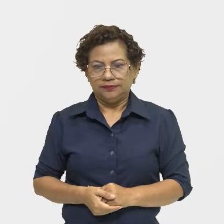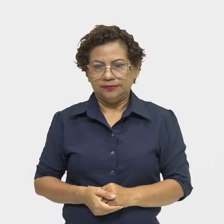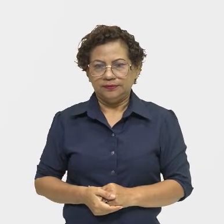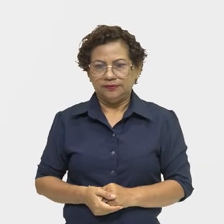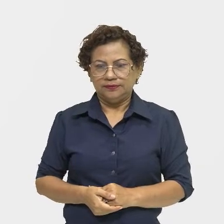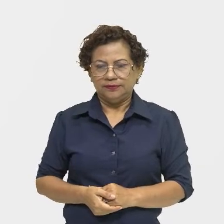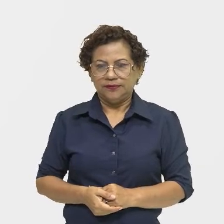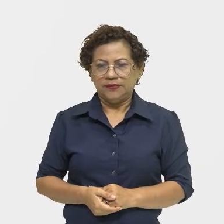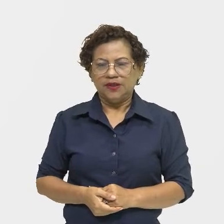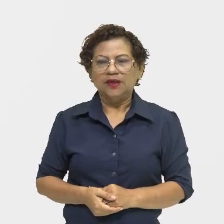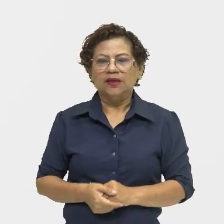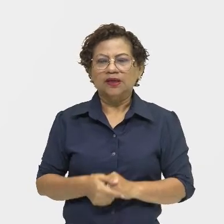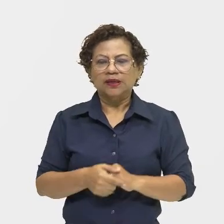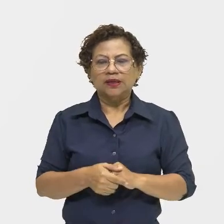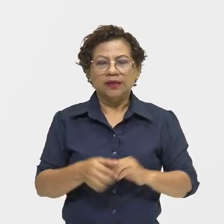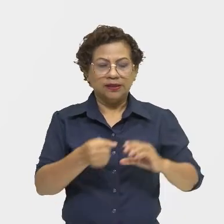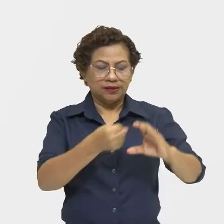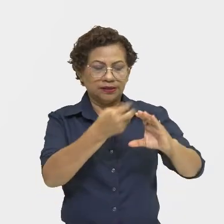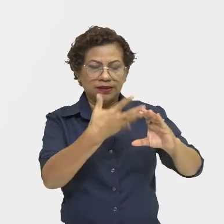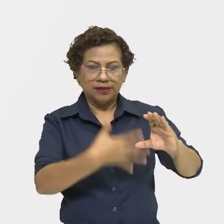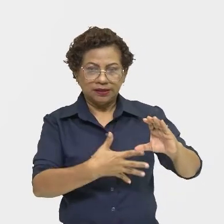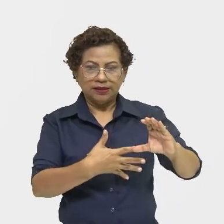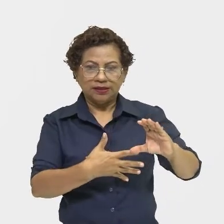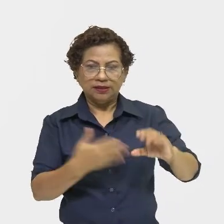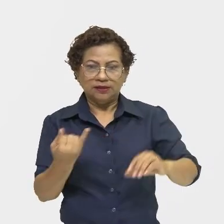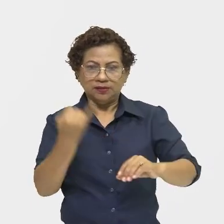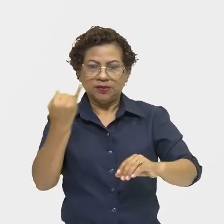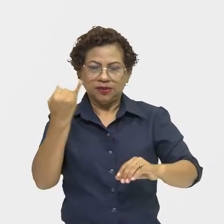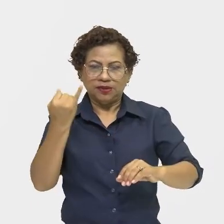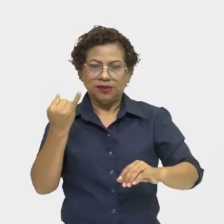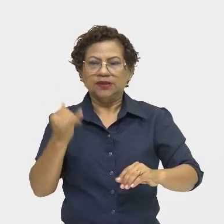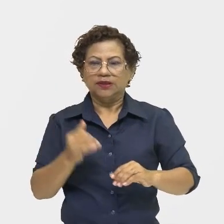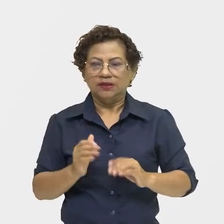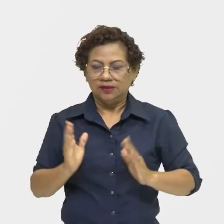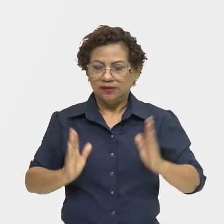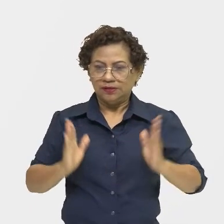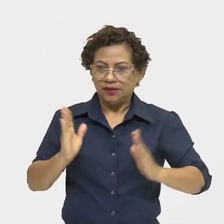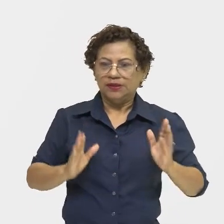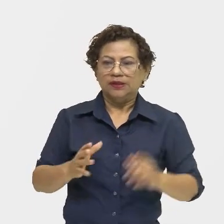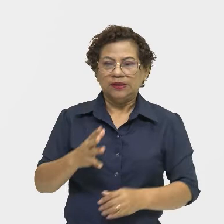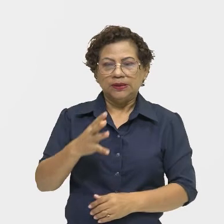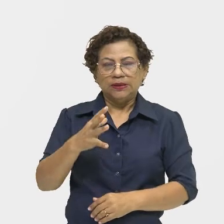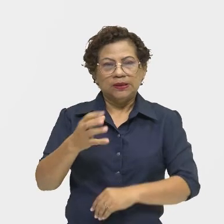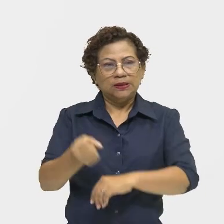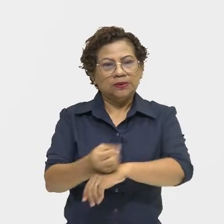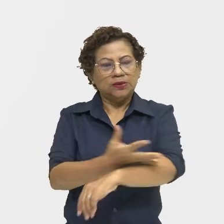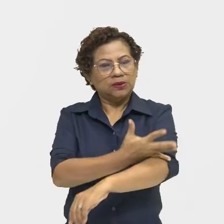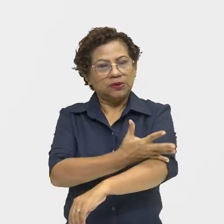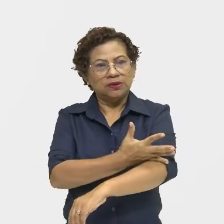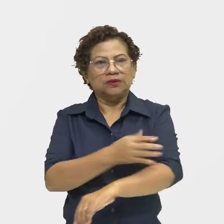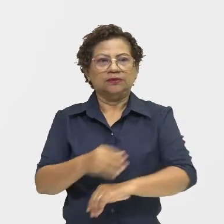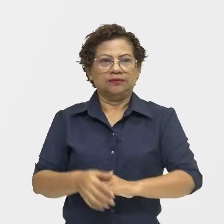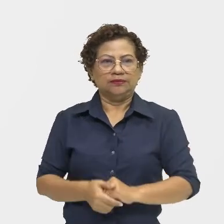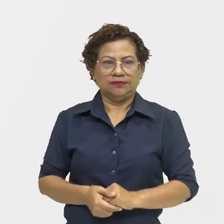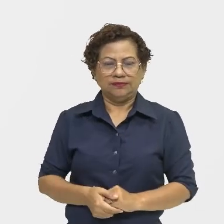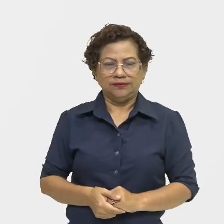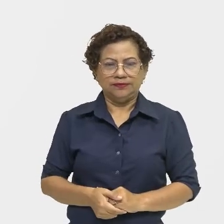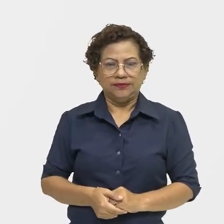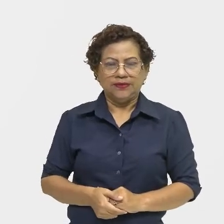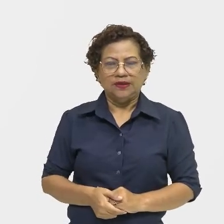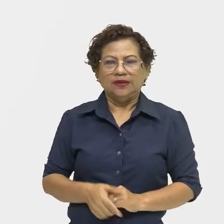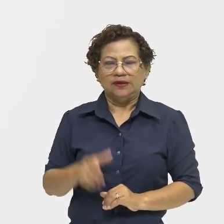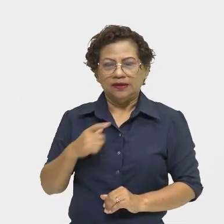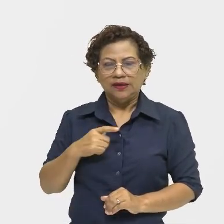características desse período são essas. O emocional, certo? Sobre o racional,